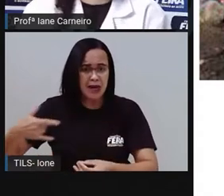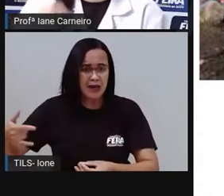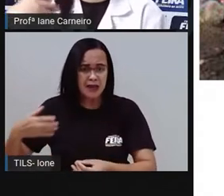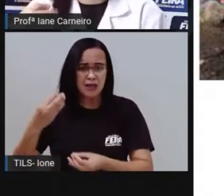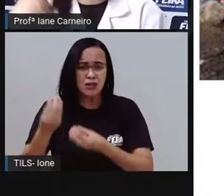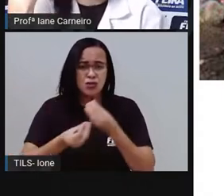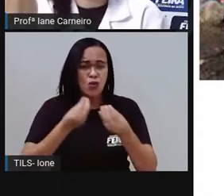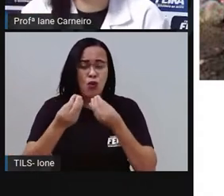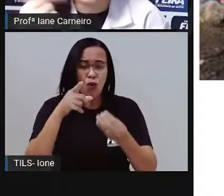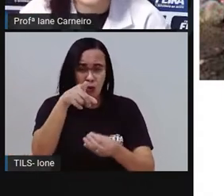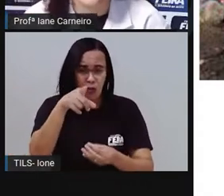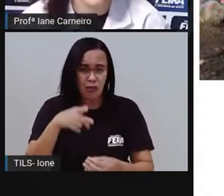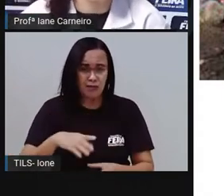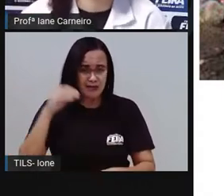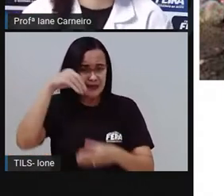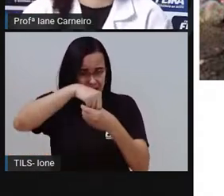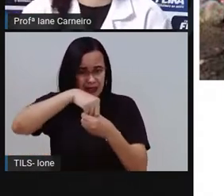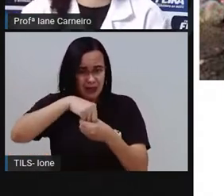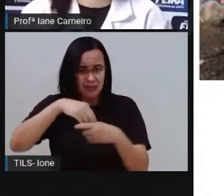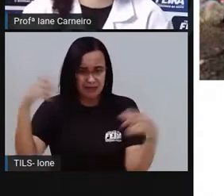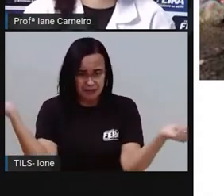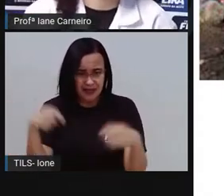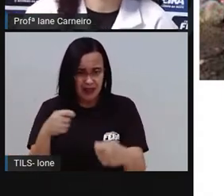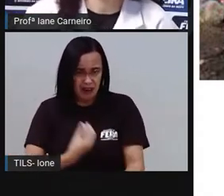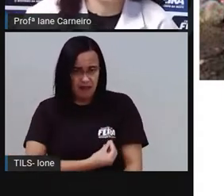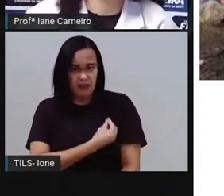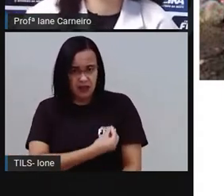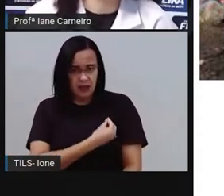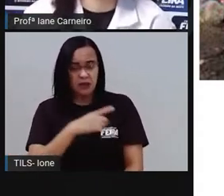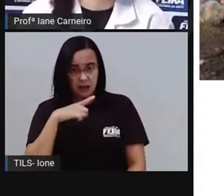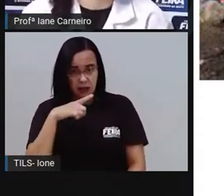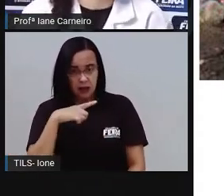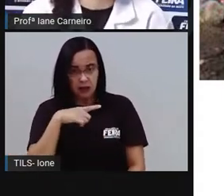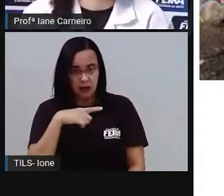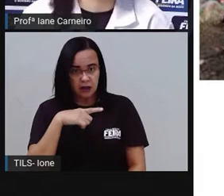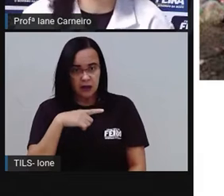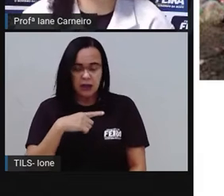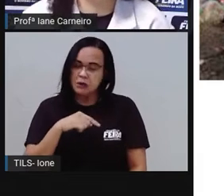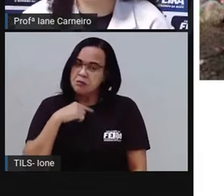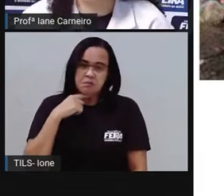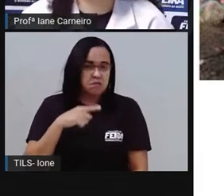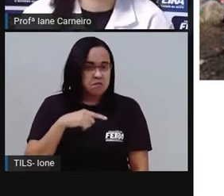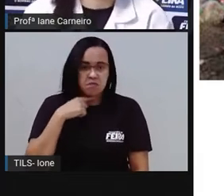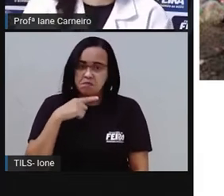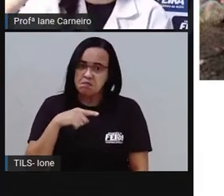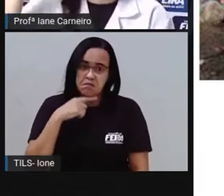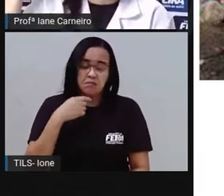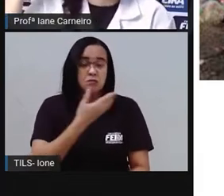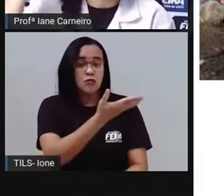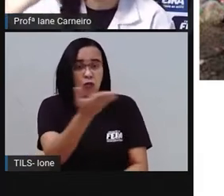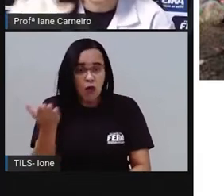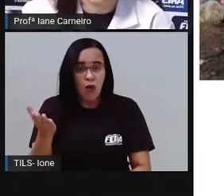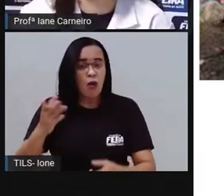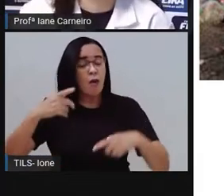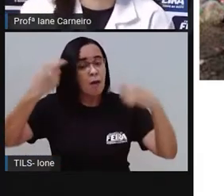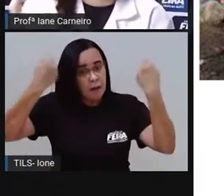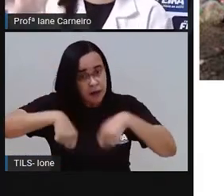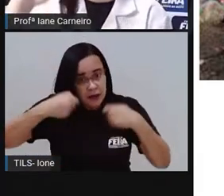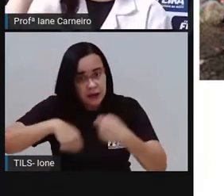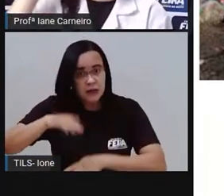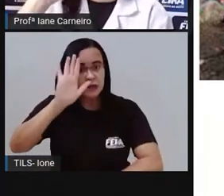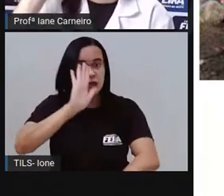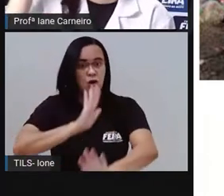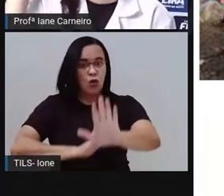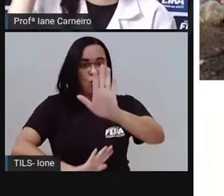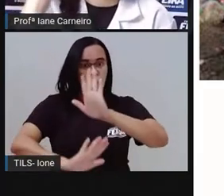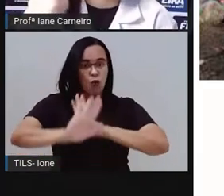A gente não gosta, imagina, dos animais. Então, a gente precisa ter esse cuidado de não jogar de qualquer forma. A